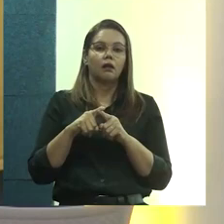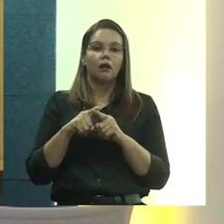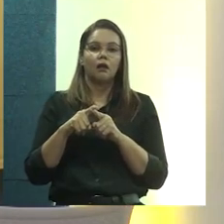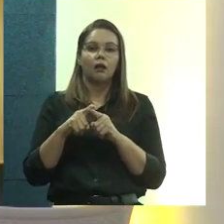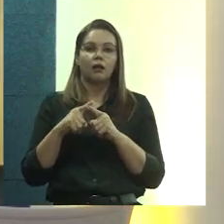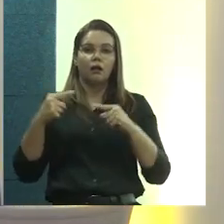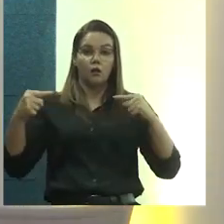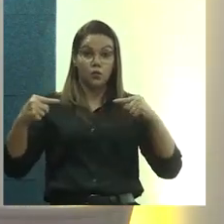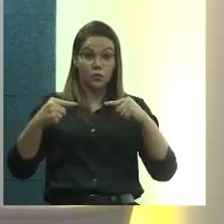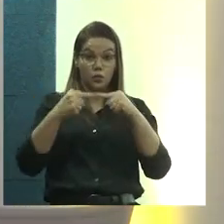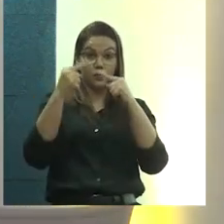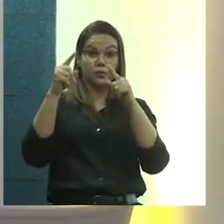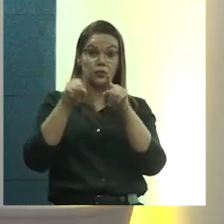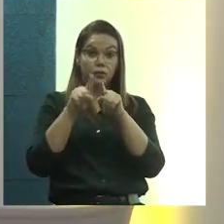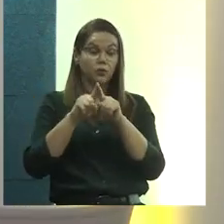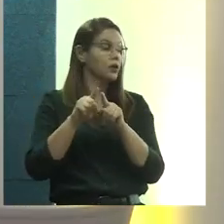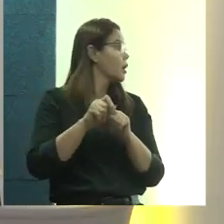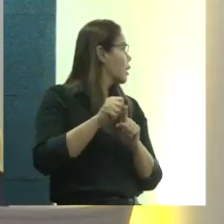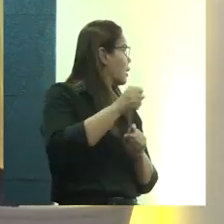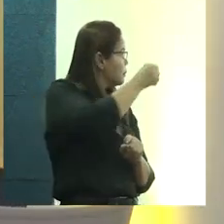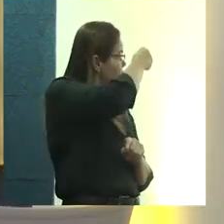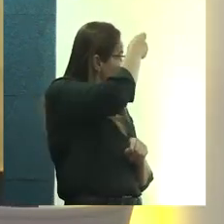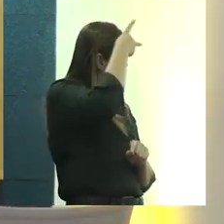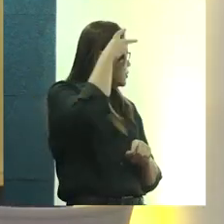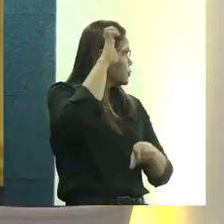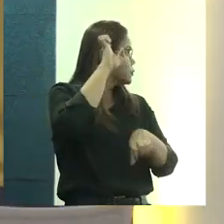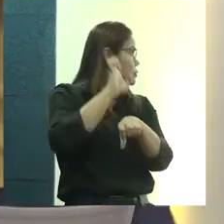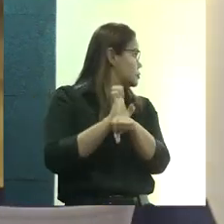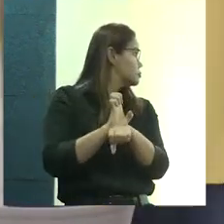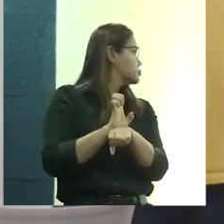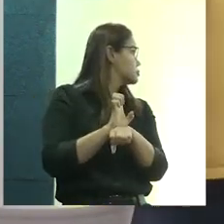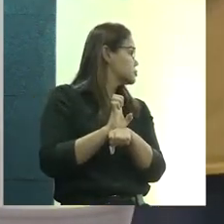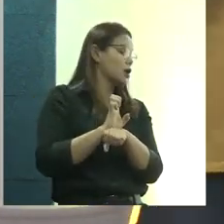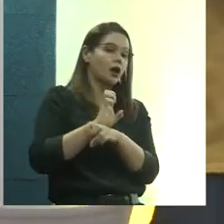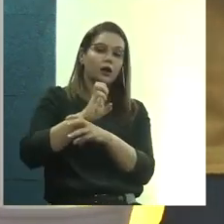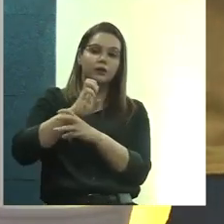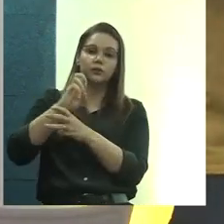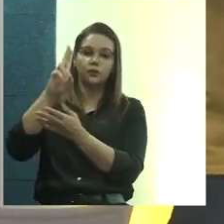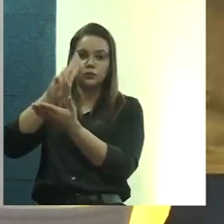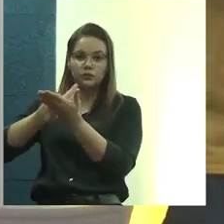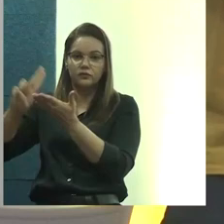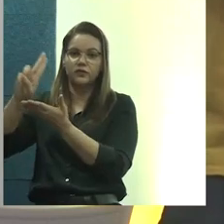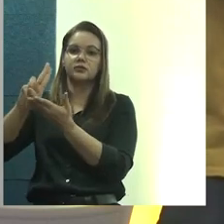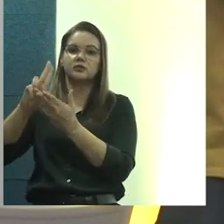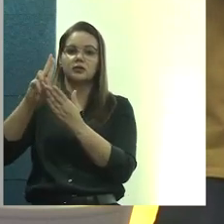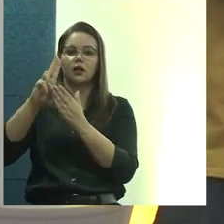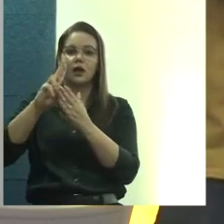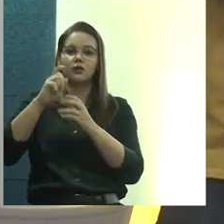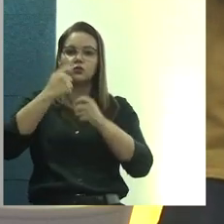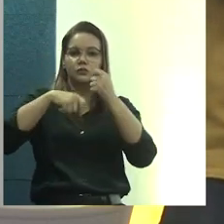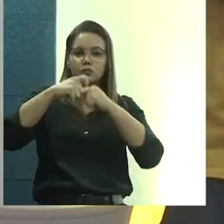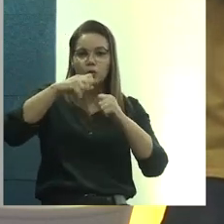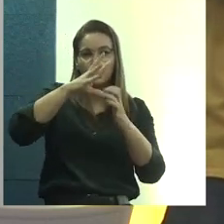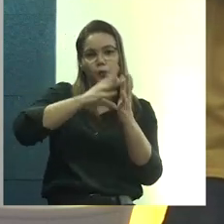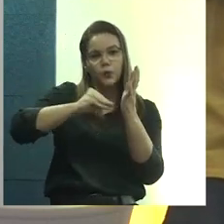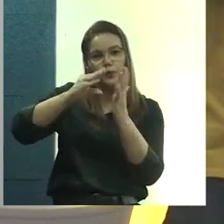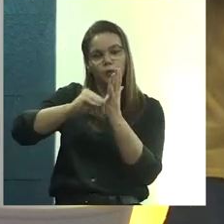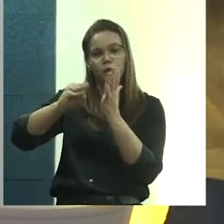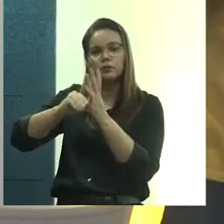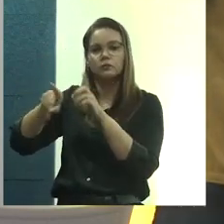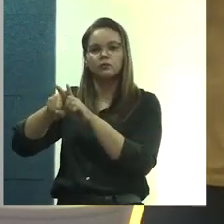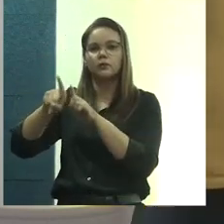residência, laboratório, canteiro modelo. E aí, a gente já está incorporando aqui até o programa